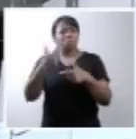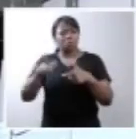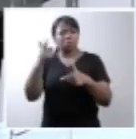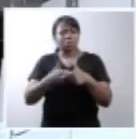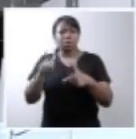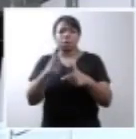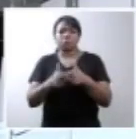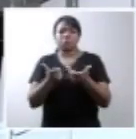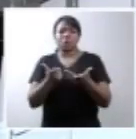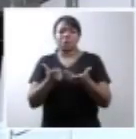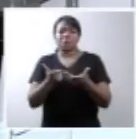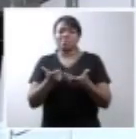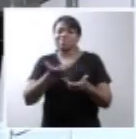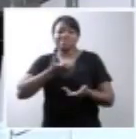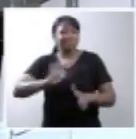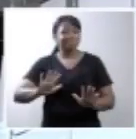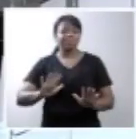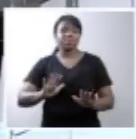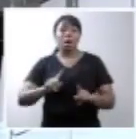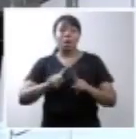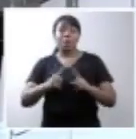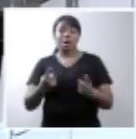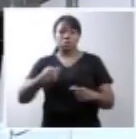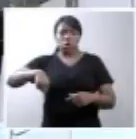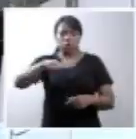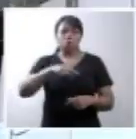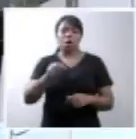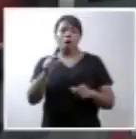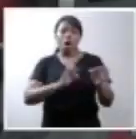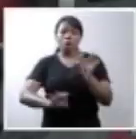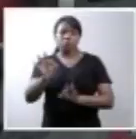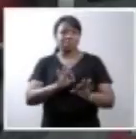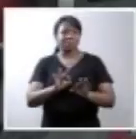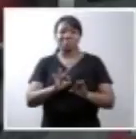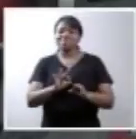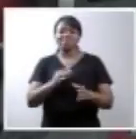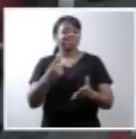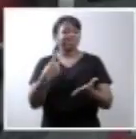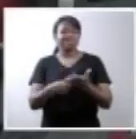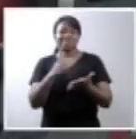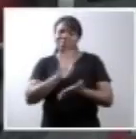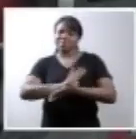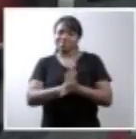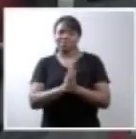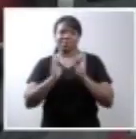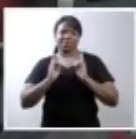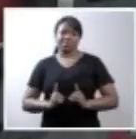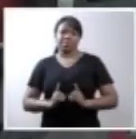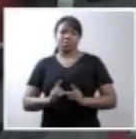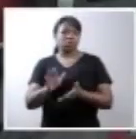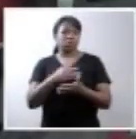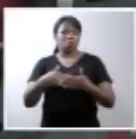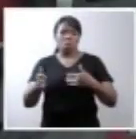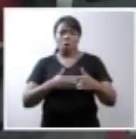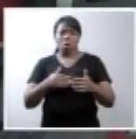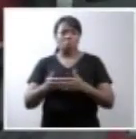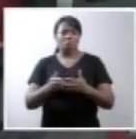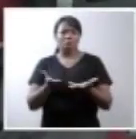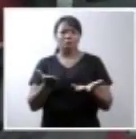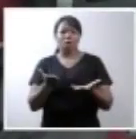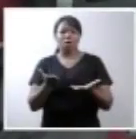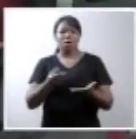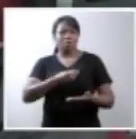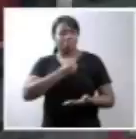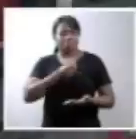que repudiamos. Nossa organização não admite discriminação por deficiência de qualquer natureza, em